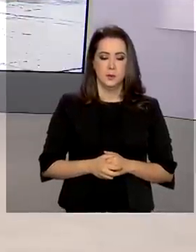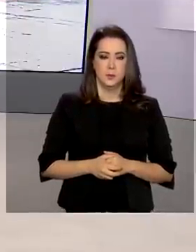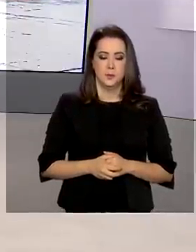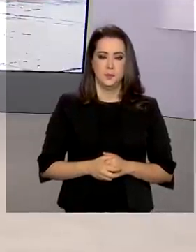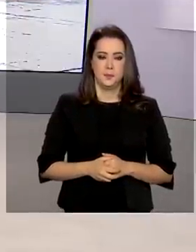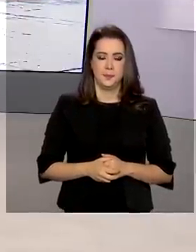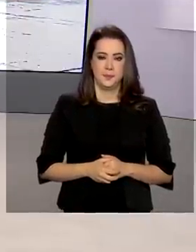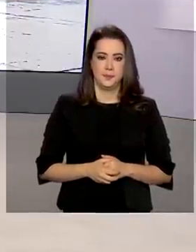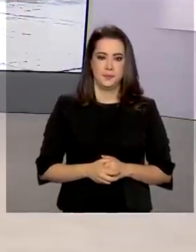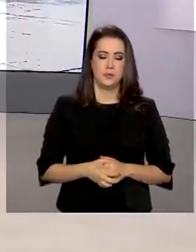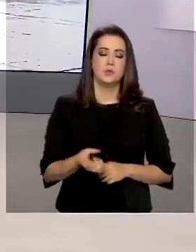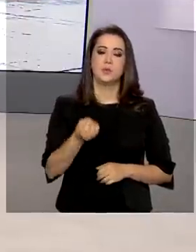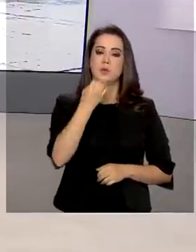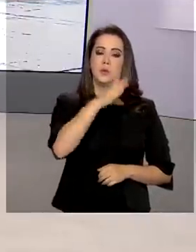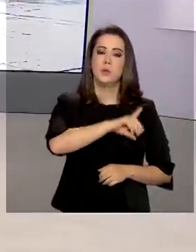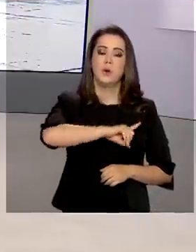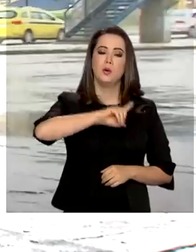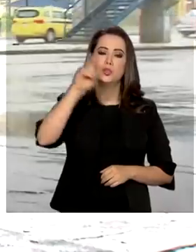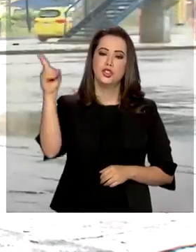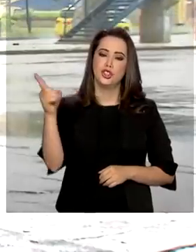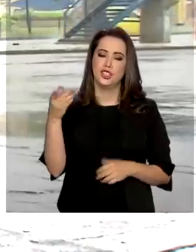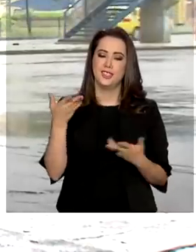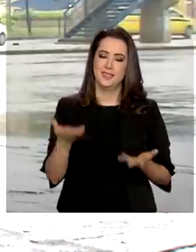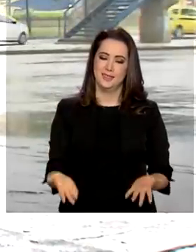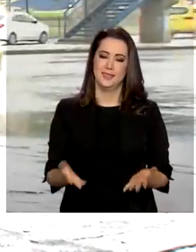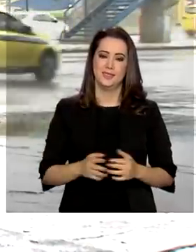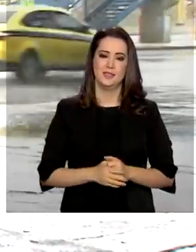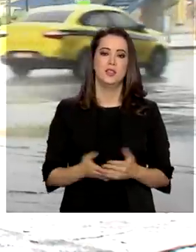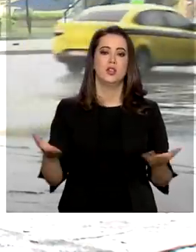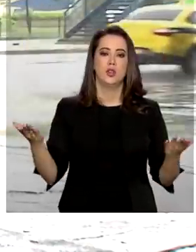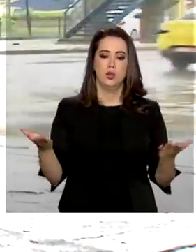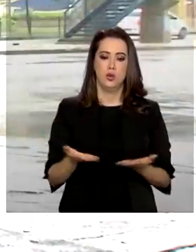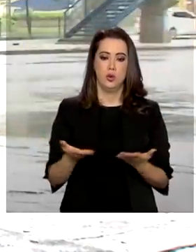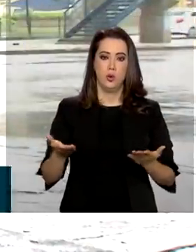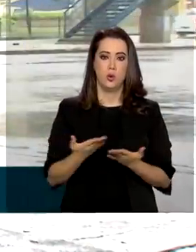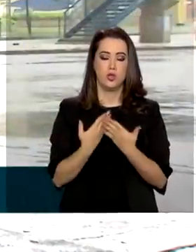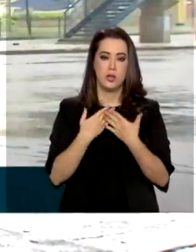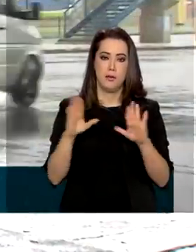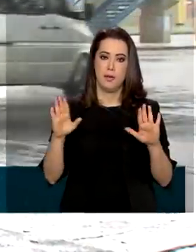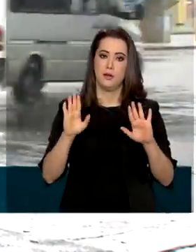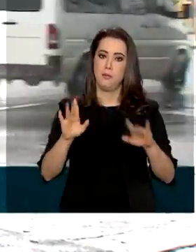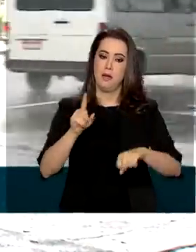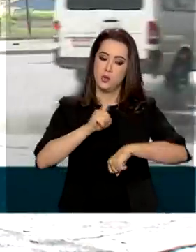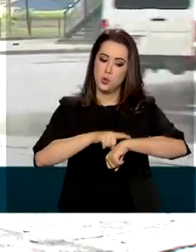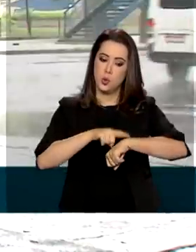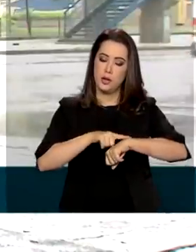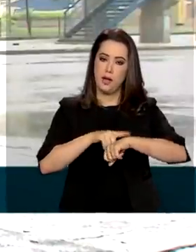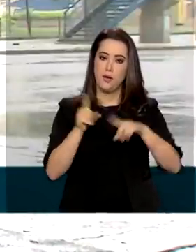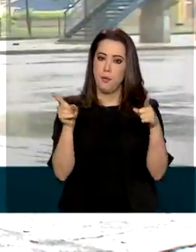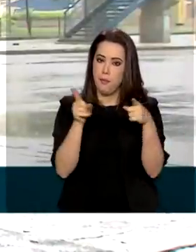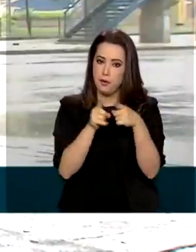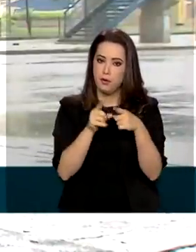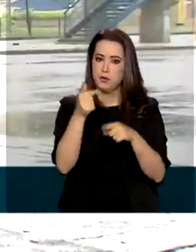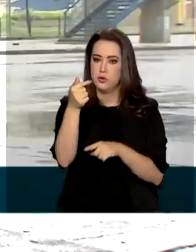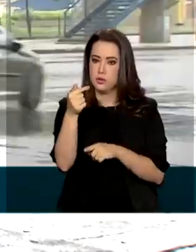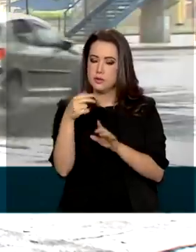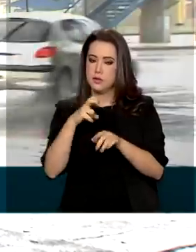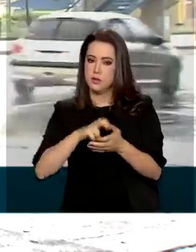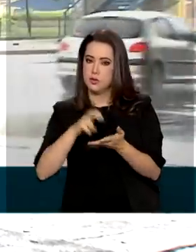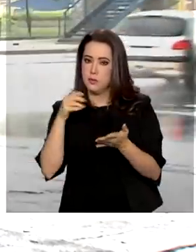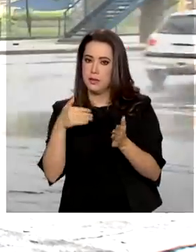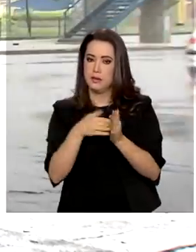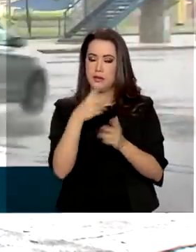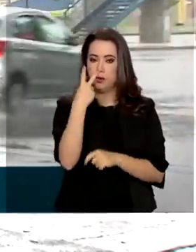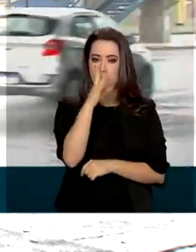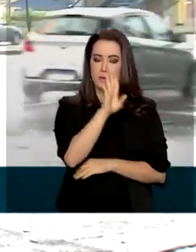Bom dia, Manuela. Hoje, como você falou, está aberta, mas o horário é reduzido. De 7 da manhã às 2 da